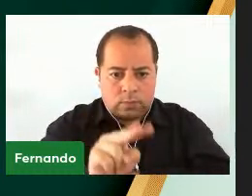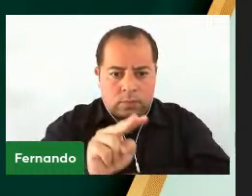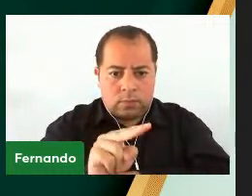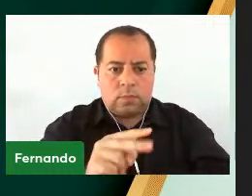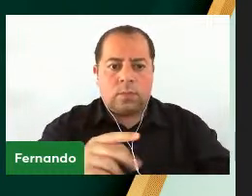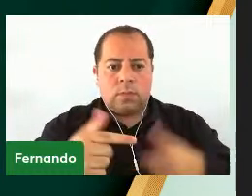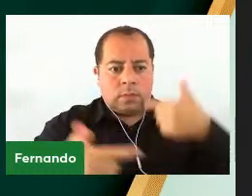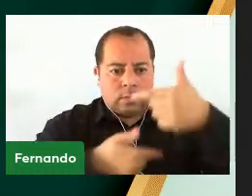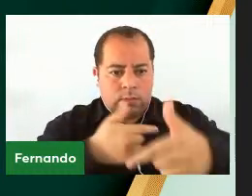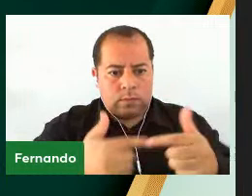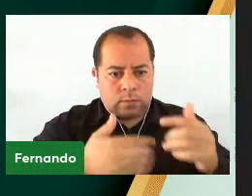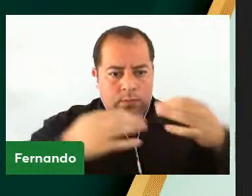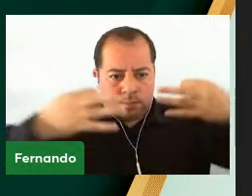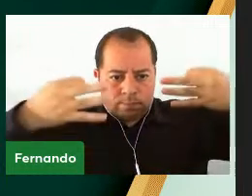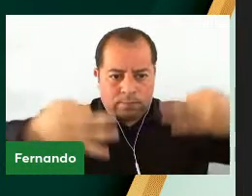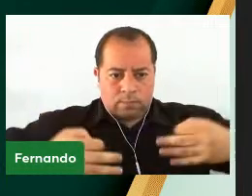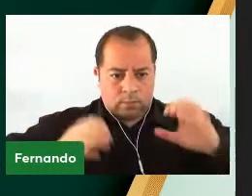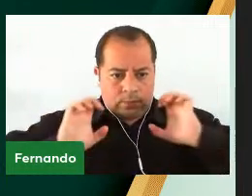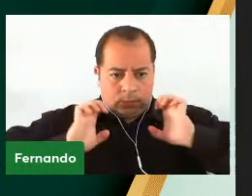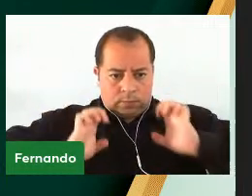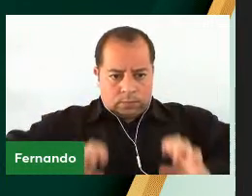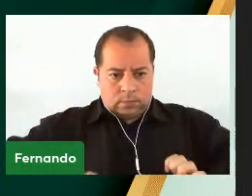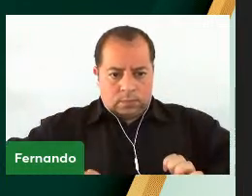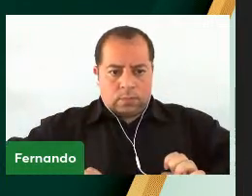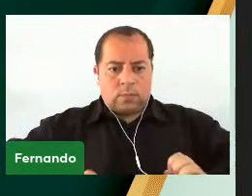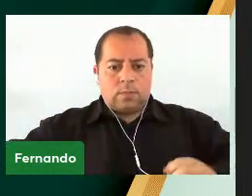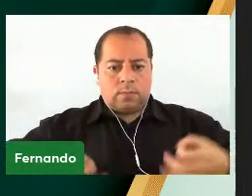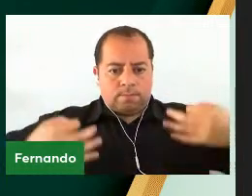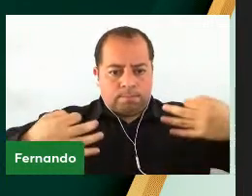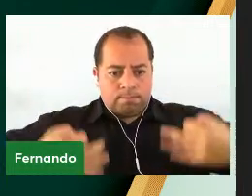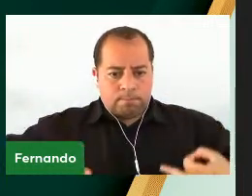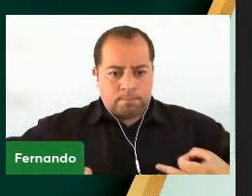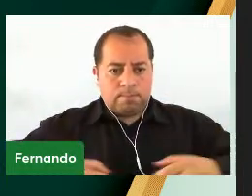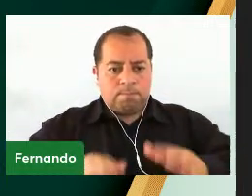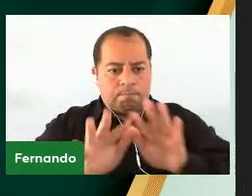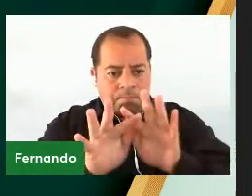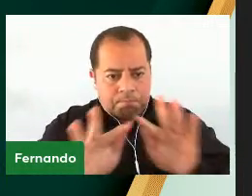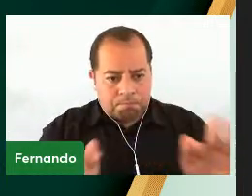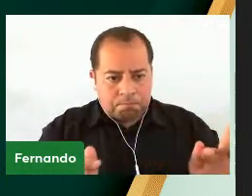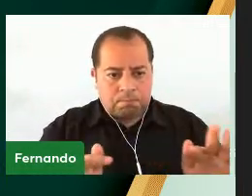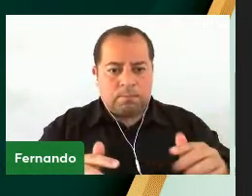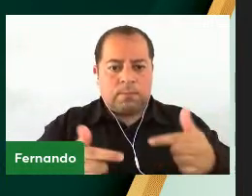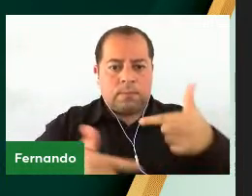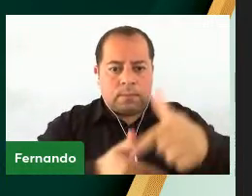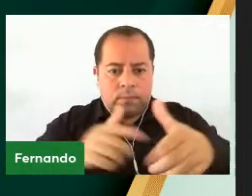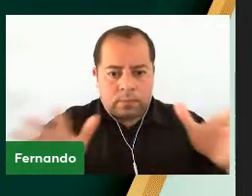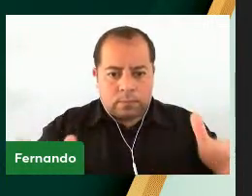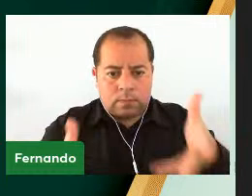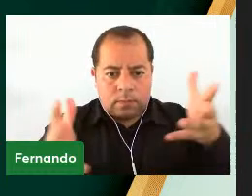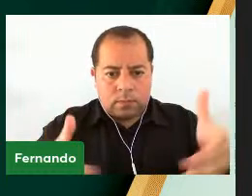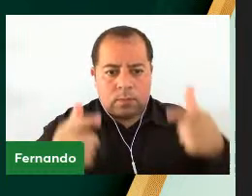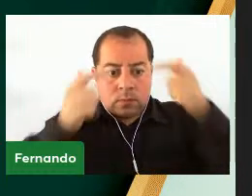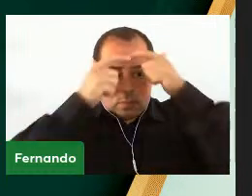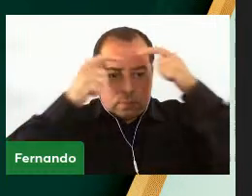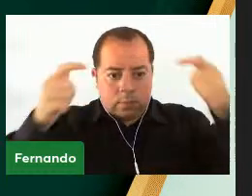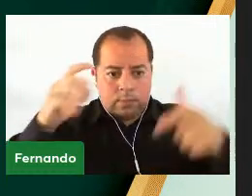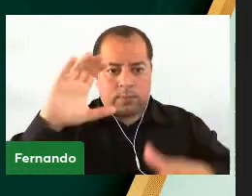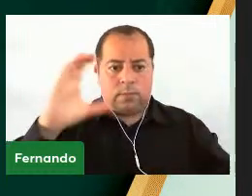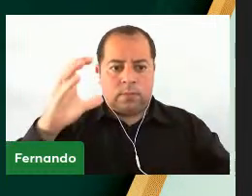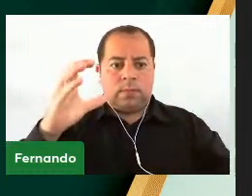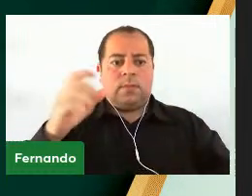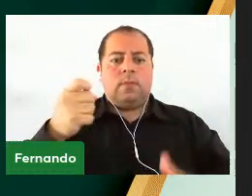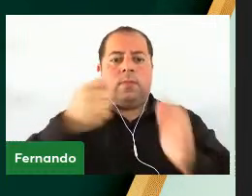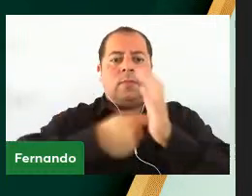fielmente os princípios da ética, da honestidade e humildade Estimulando o conhecimento científico e buscando